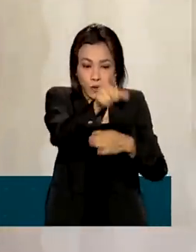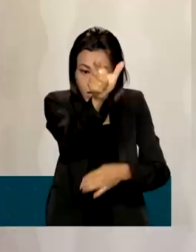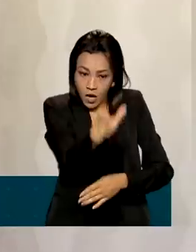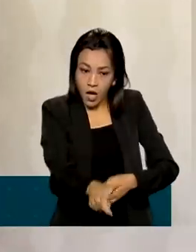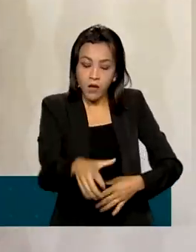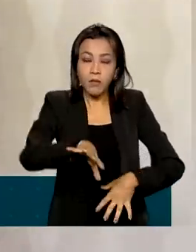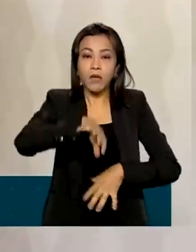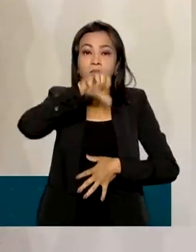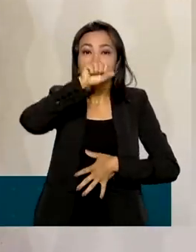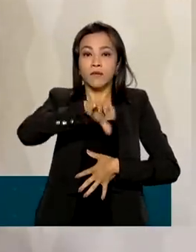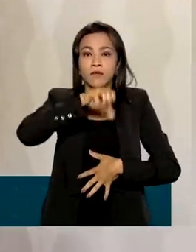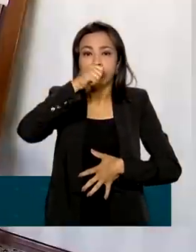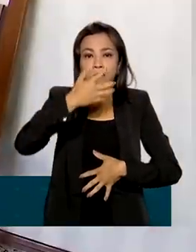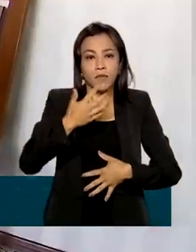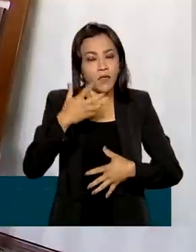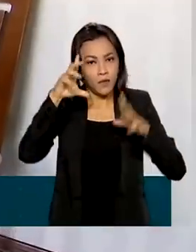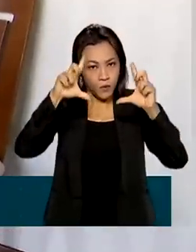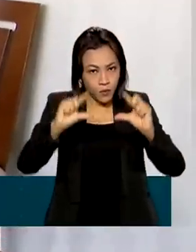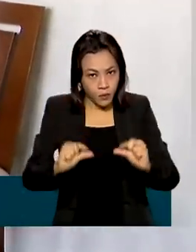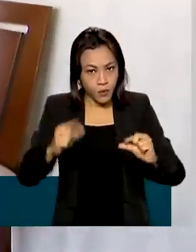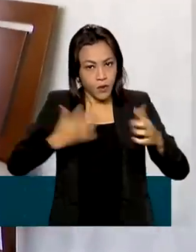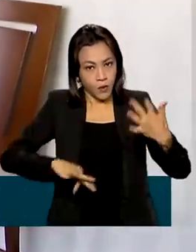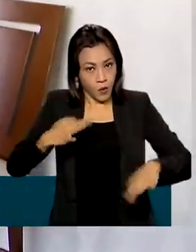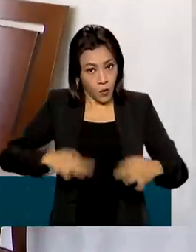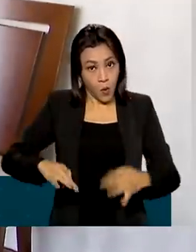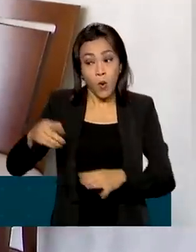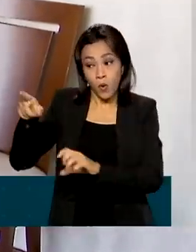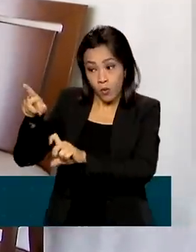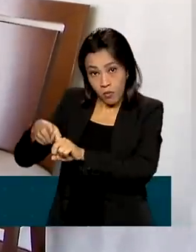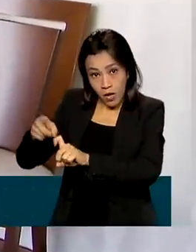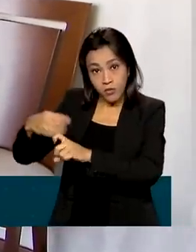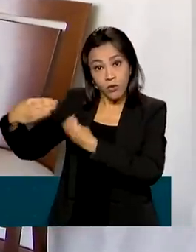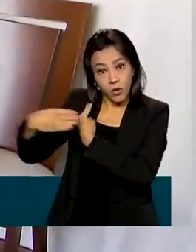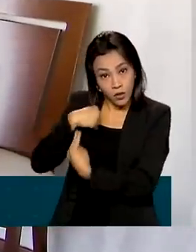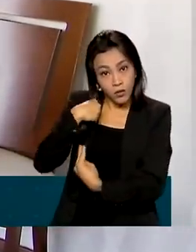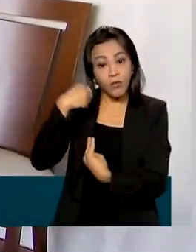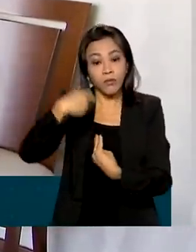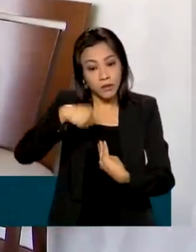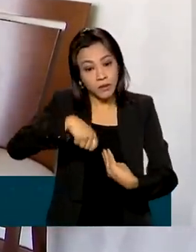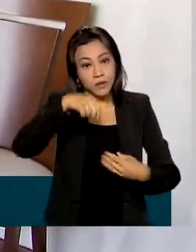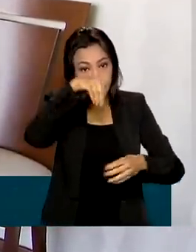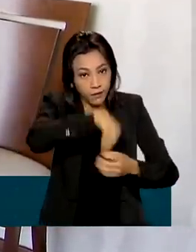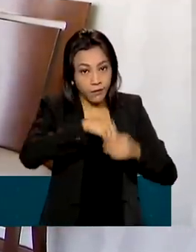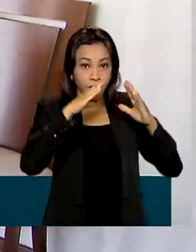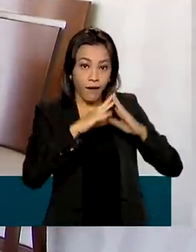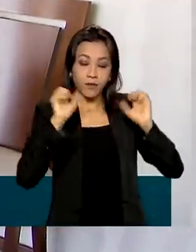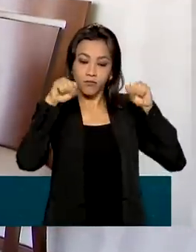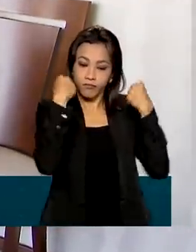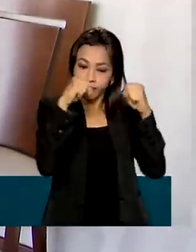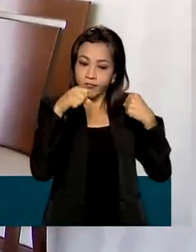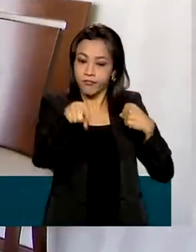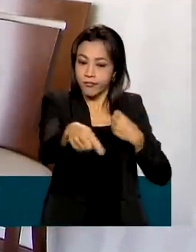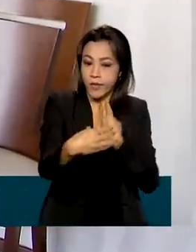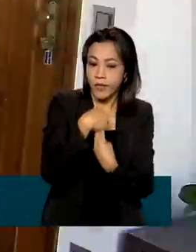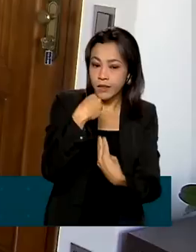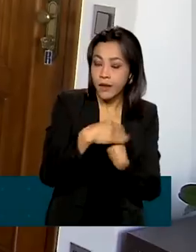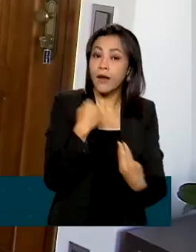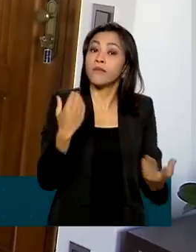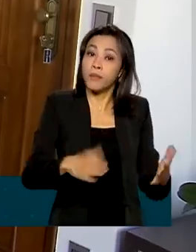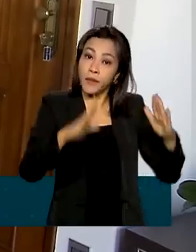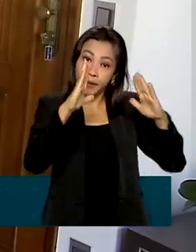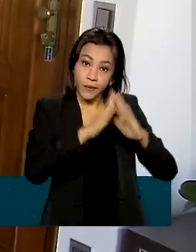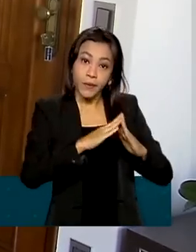respiratório e nas dores, o médico recomendou sessões de fisioterapia em casa, cobertas pelo plano de saúde.